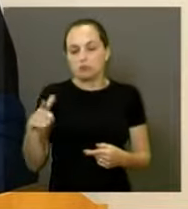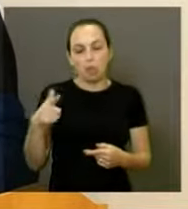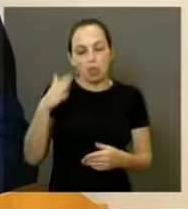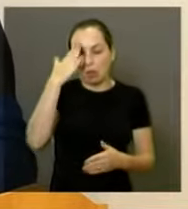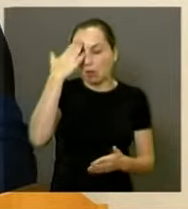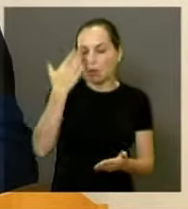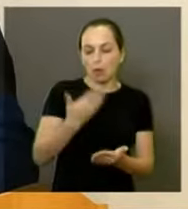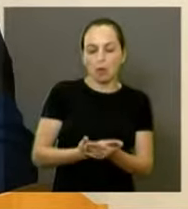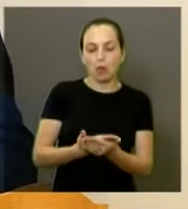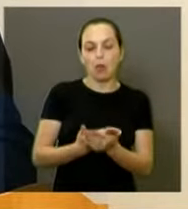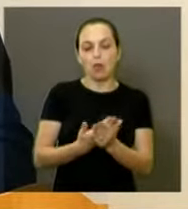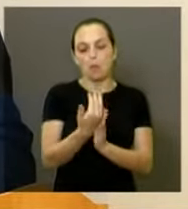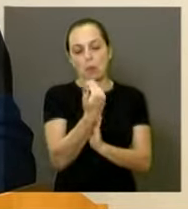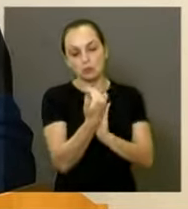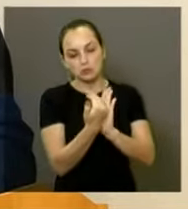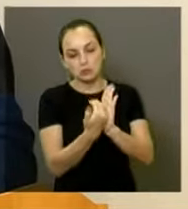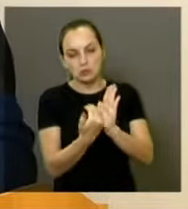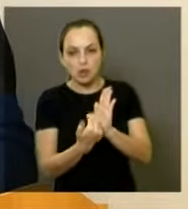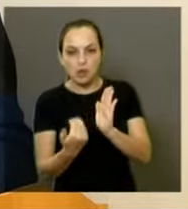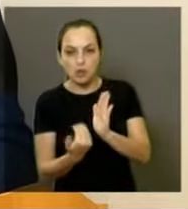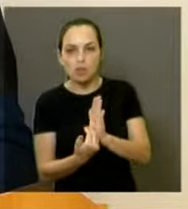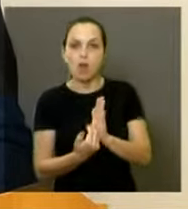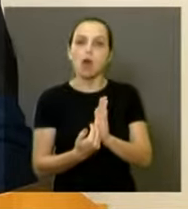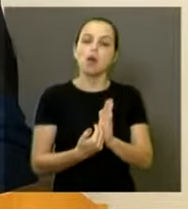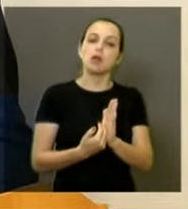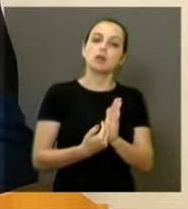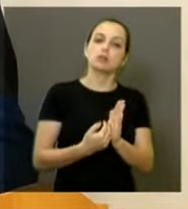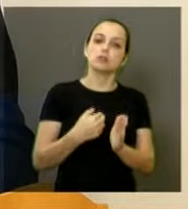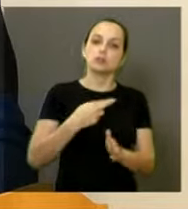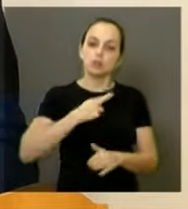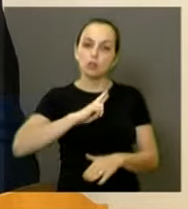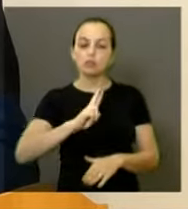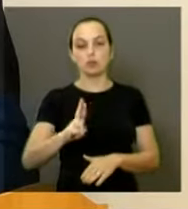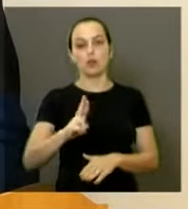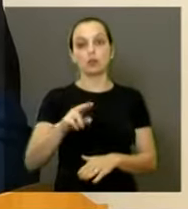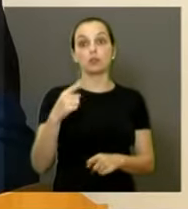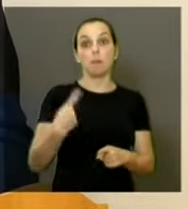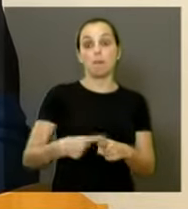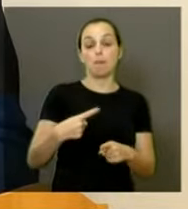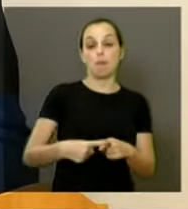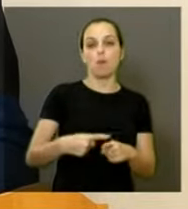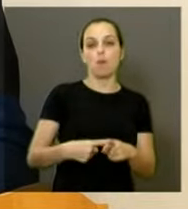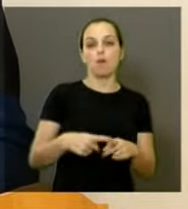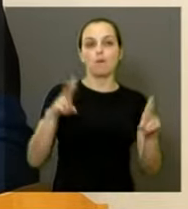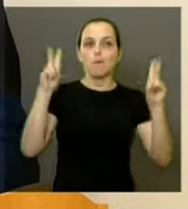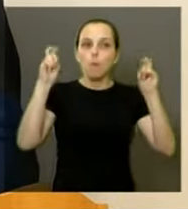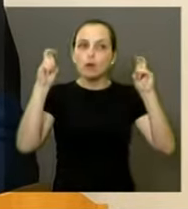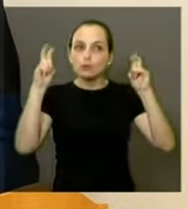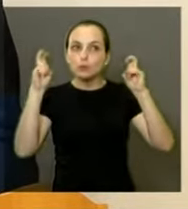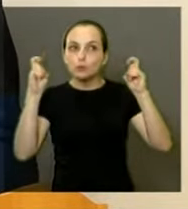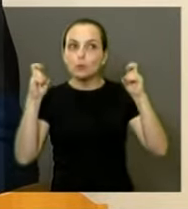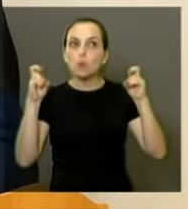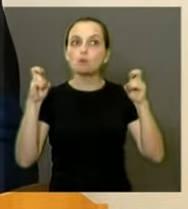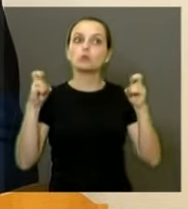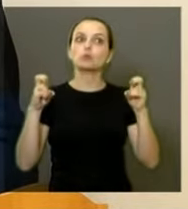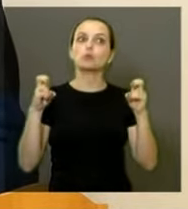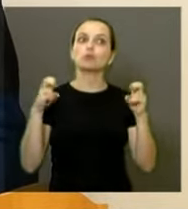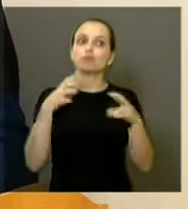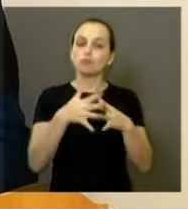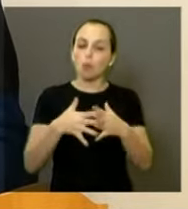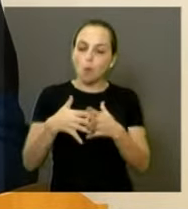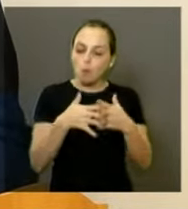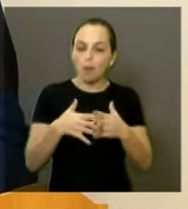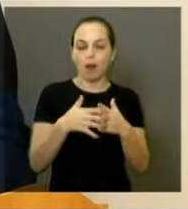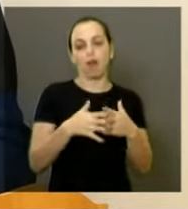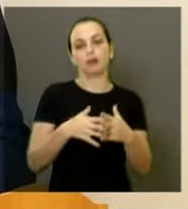às vezes pautado pela questão religiosa, porque o tema e o debate é muito mais complexo do que